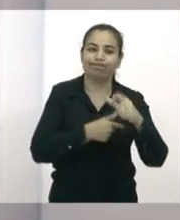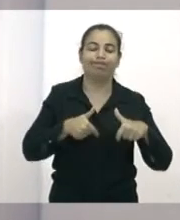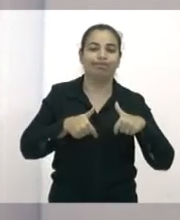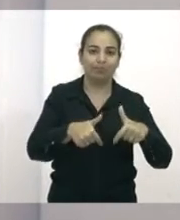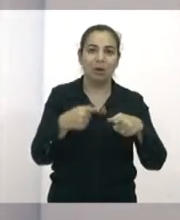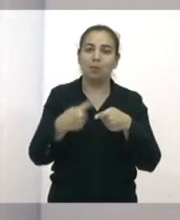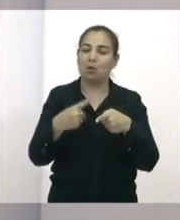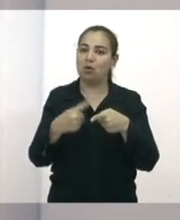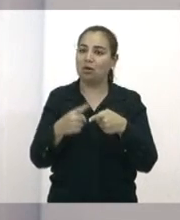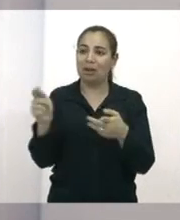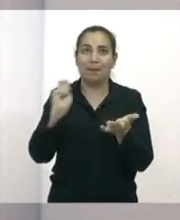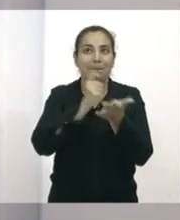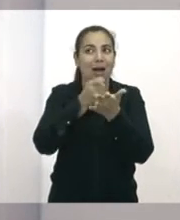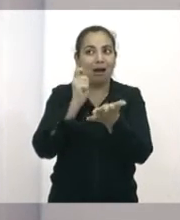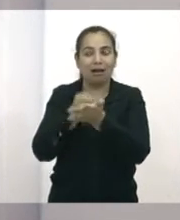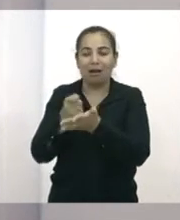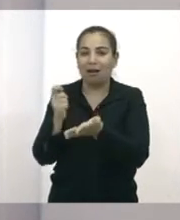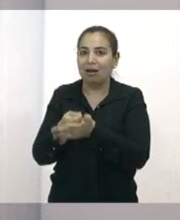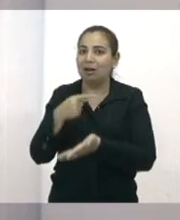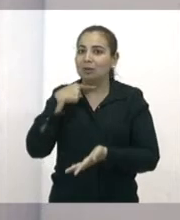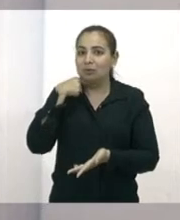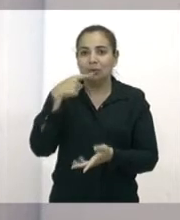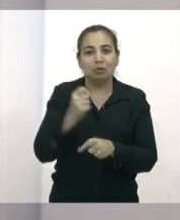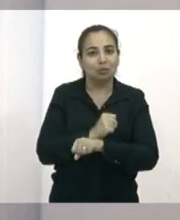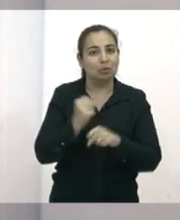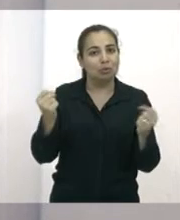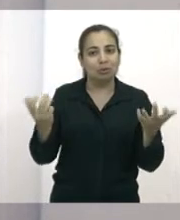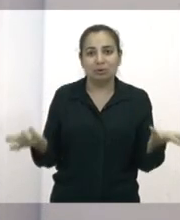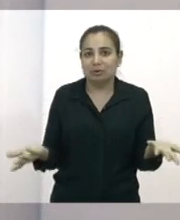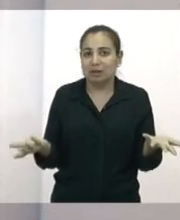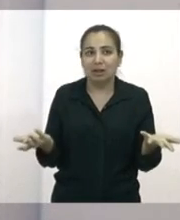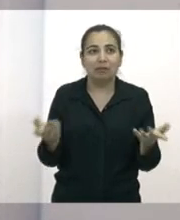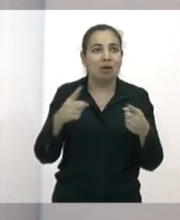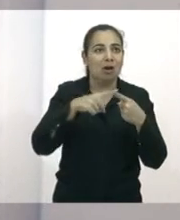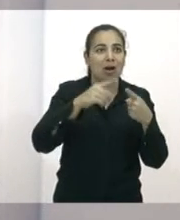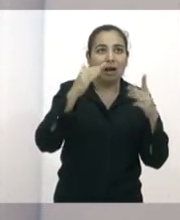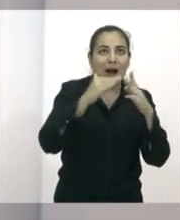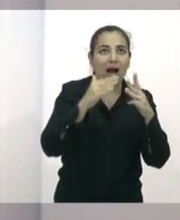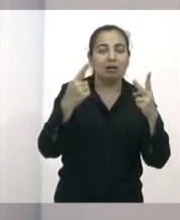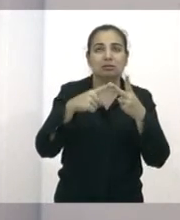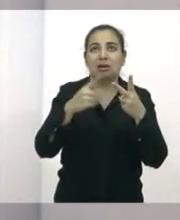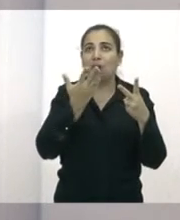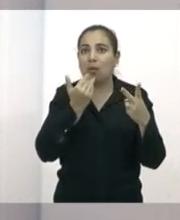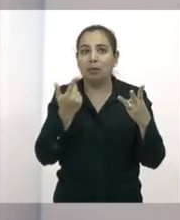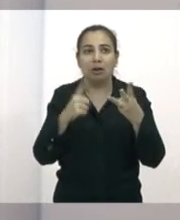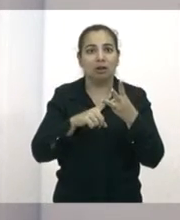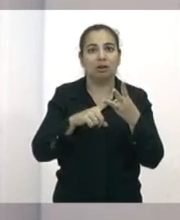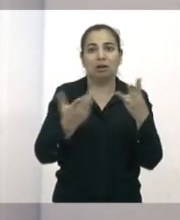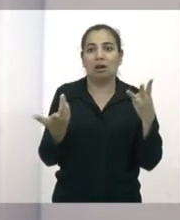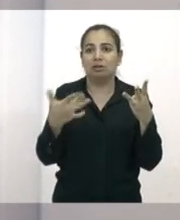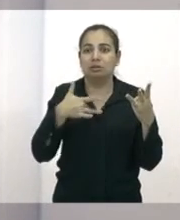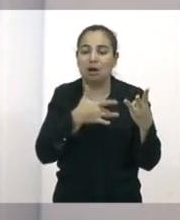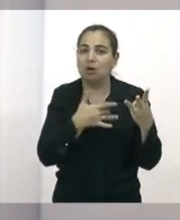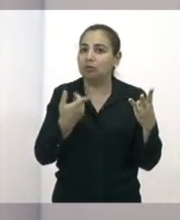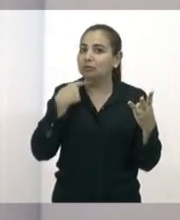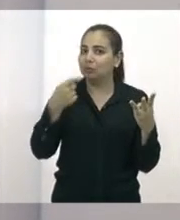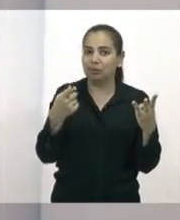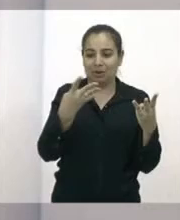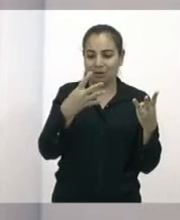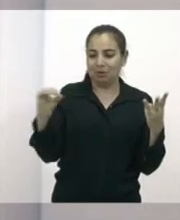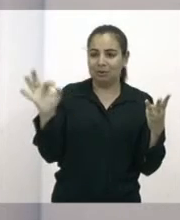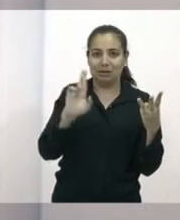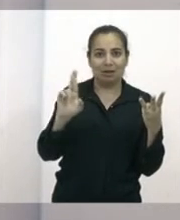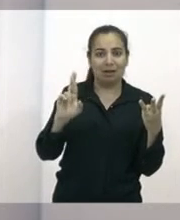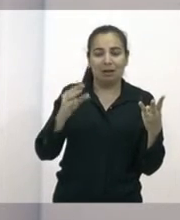para você pagar despesas de moradia, de alimentação, de saúde com 400 reais. E sem falar que é um trabalho muito